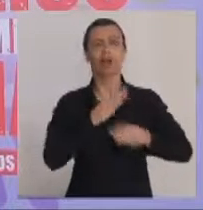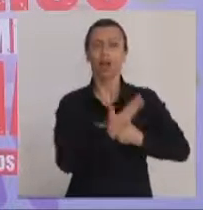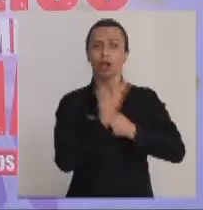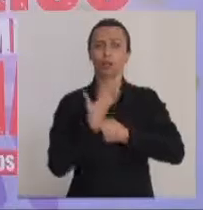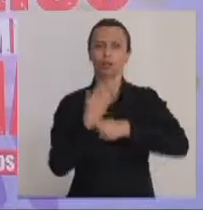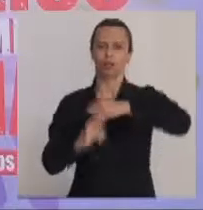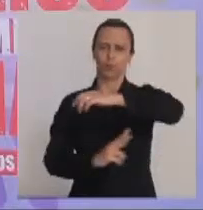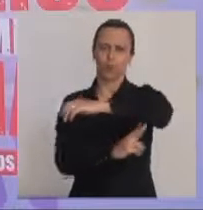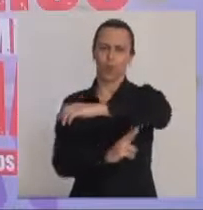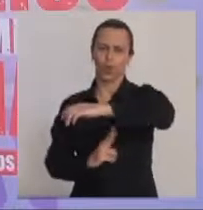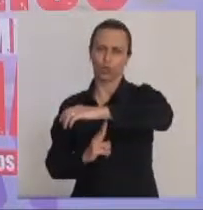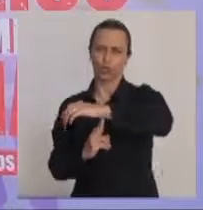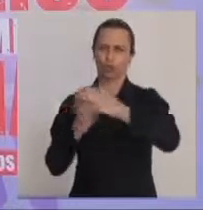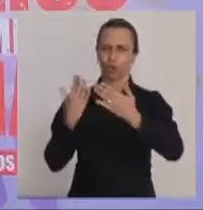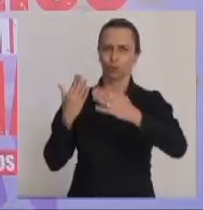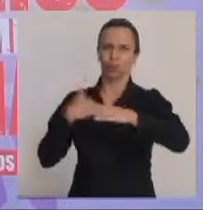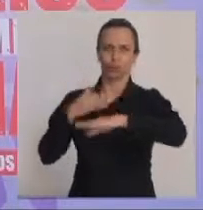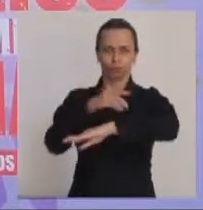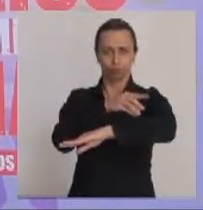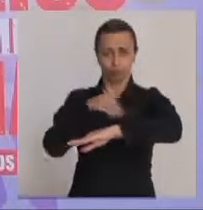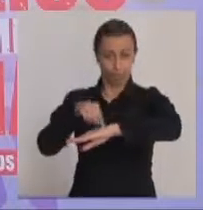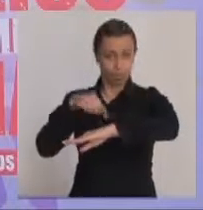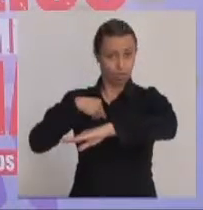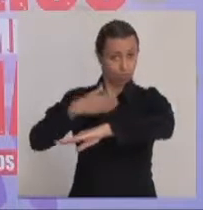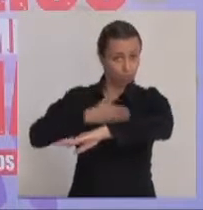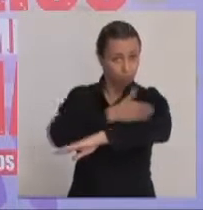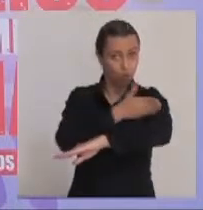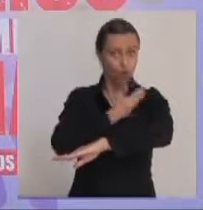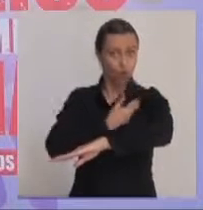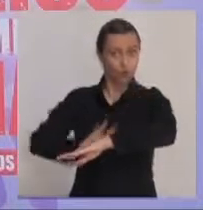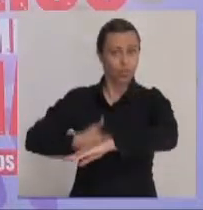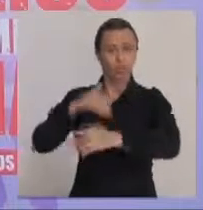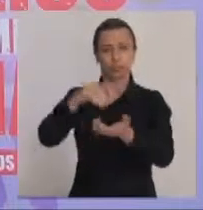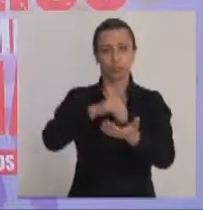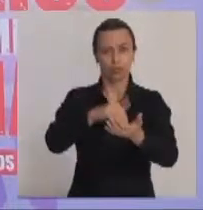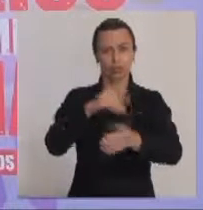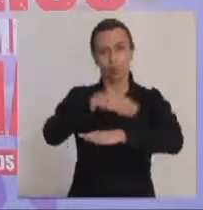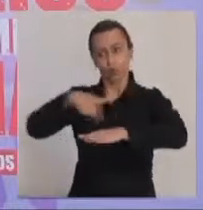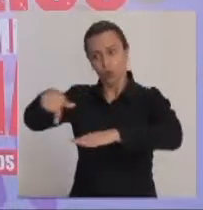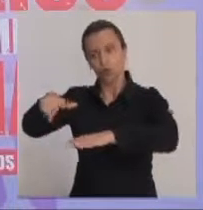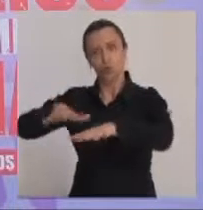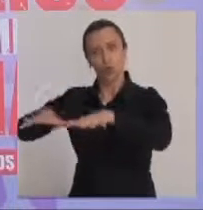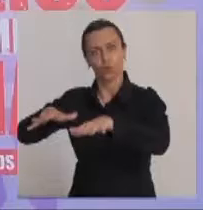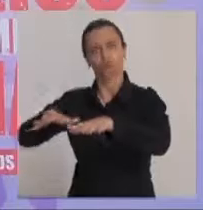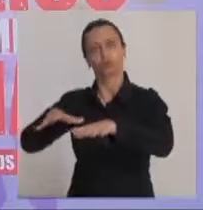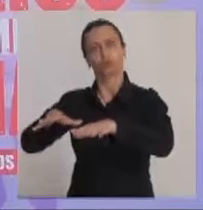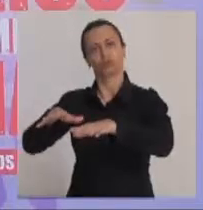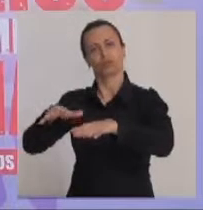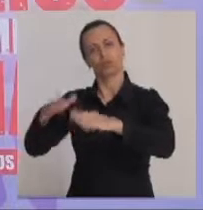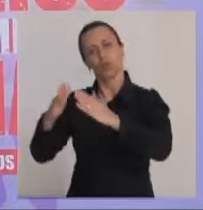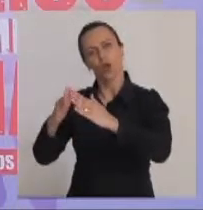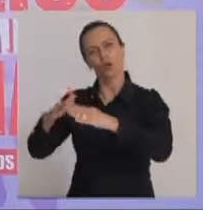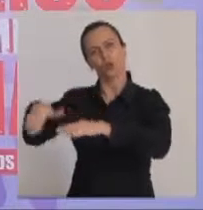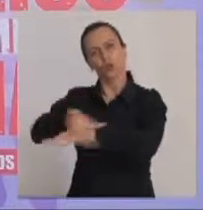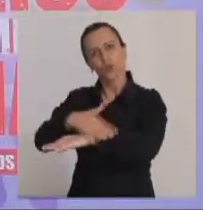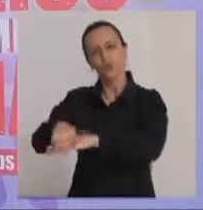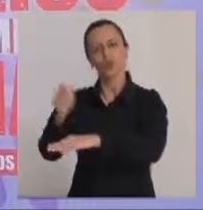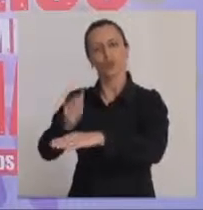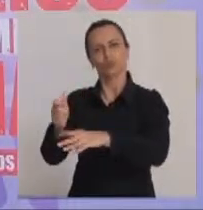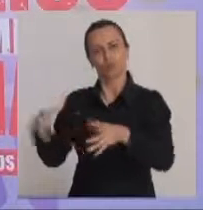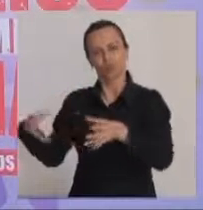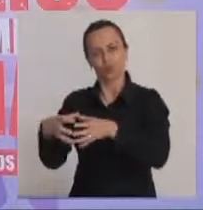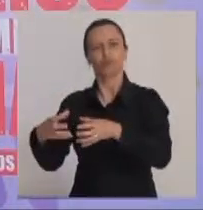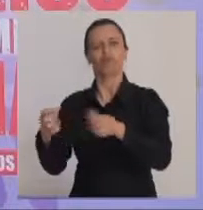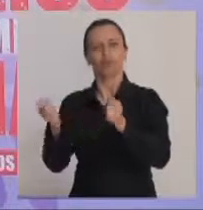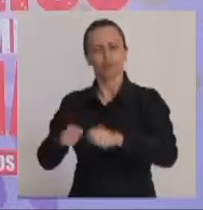contribuindo e ser uma ponte entre o governo, as secretarias e o movimento, com fortalecimento e que a gente possa,